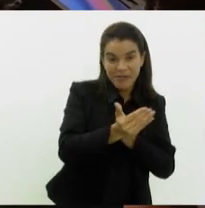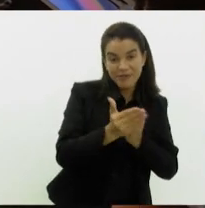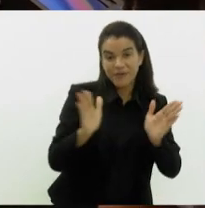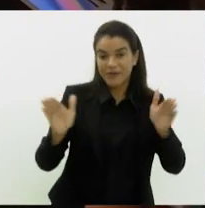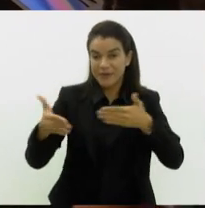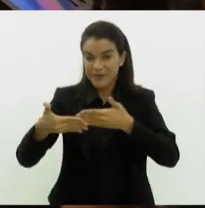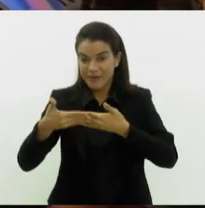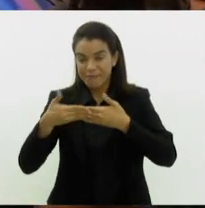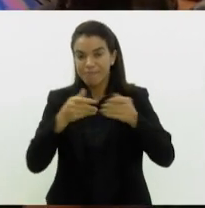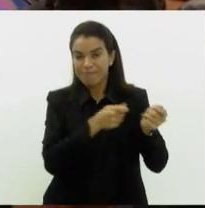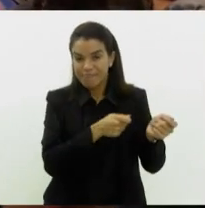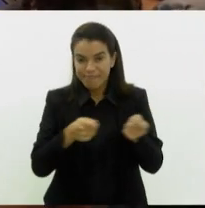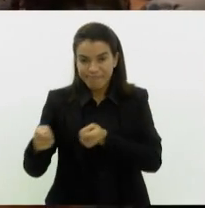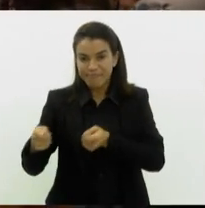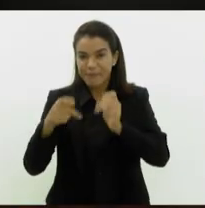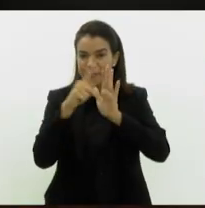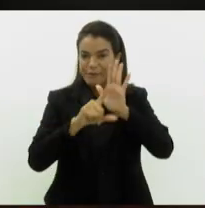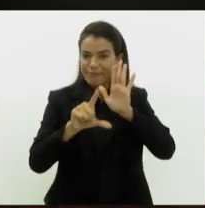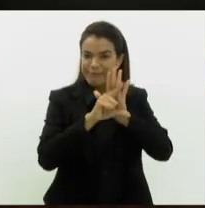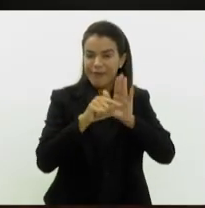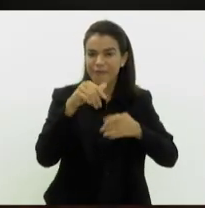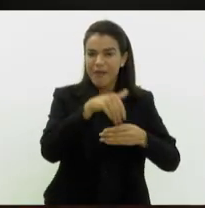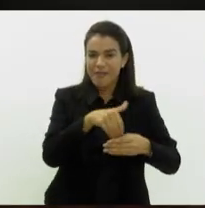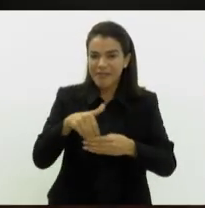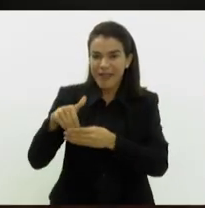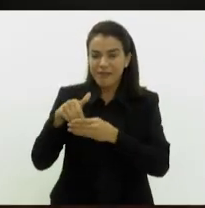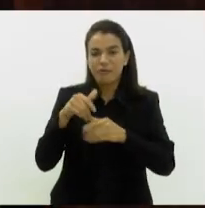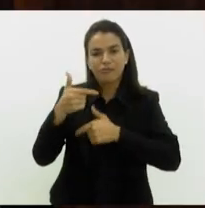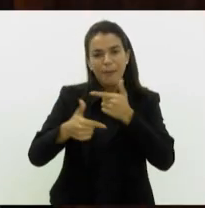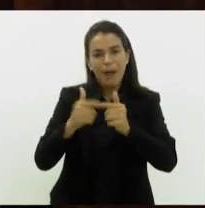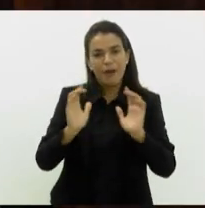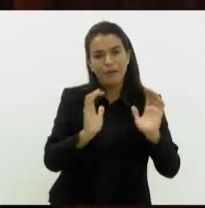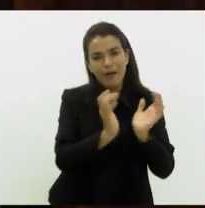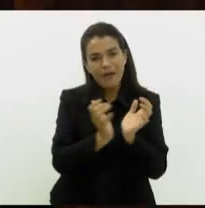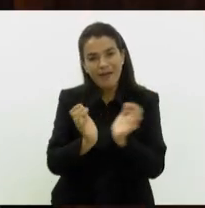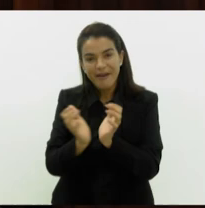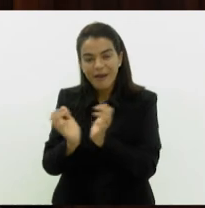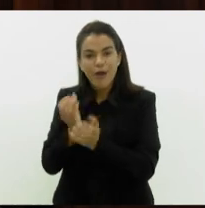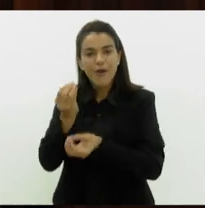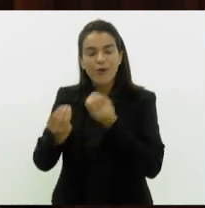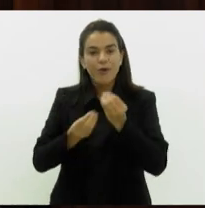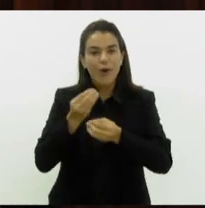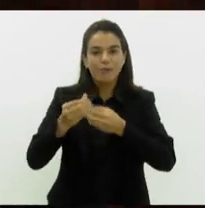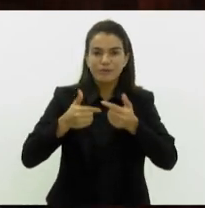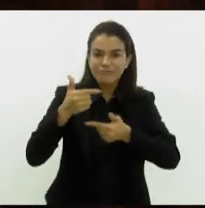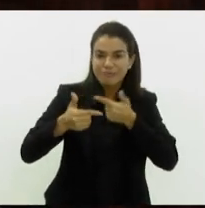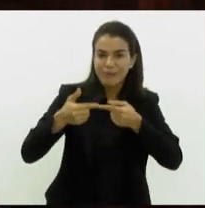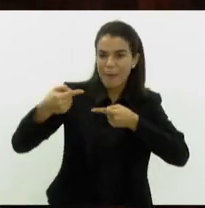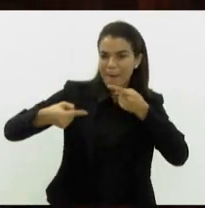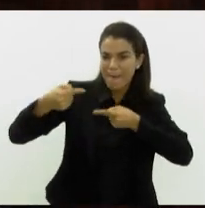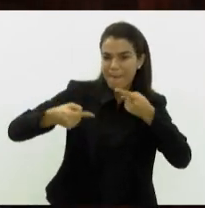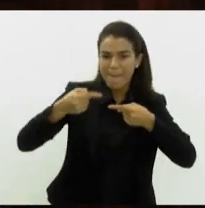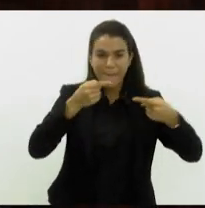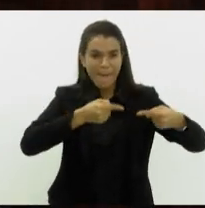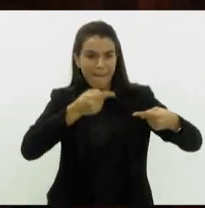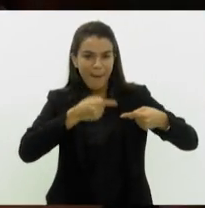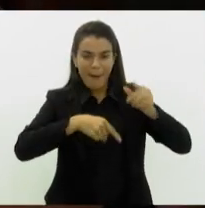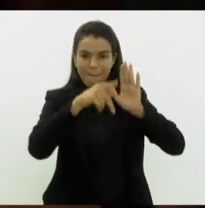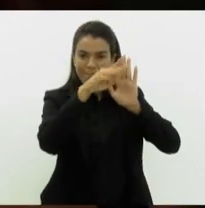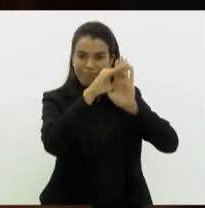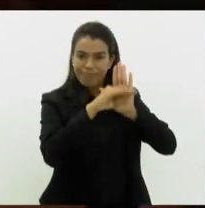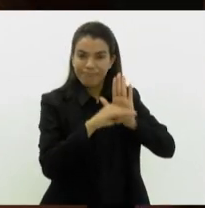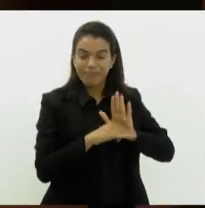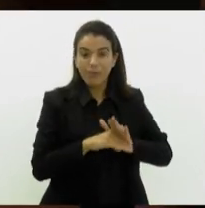sessões ordinárias e extraordinárias, o trabalho das comissões e como são realizados os debates dos projetos da ordem do dia.